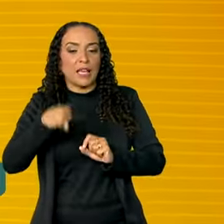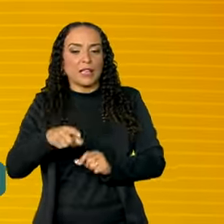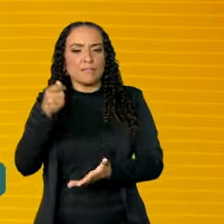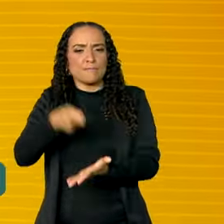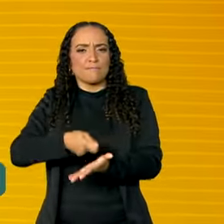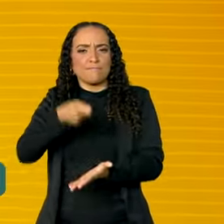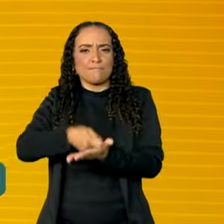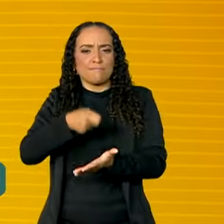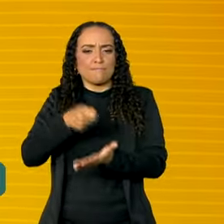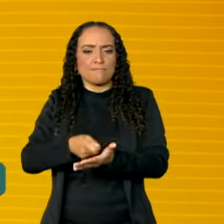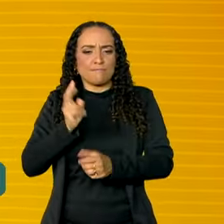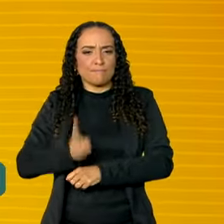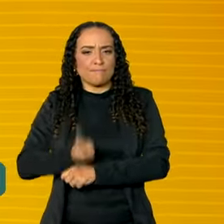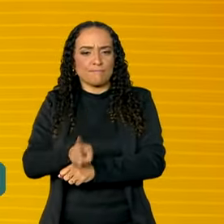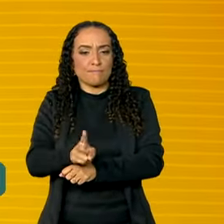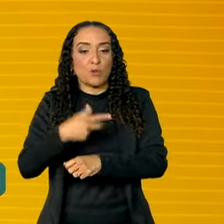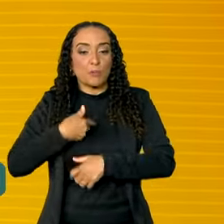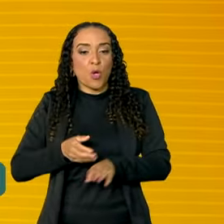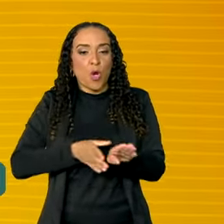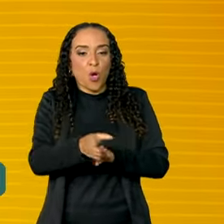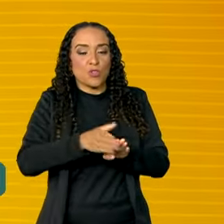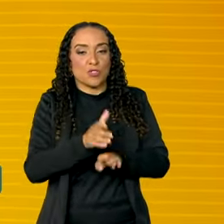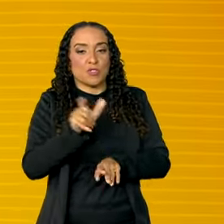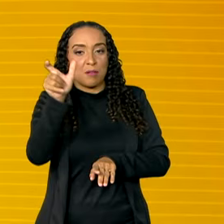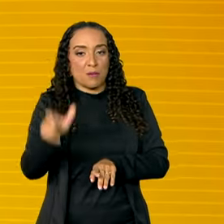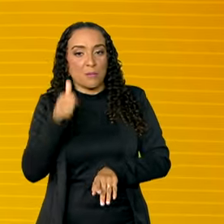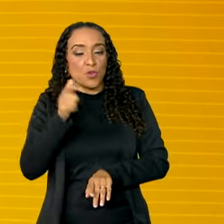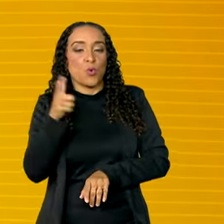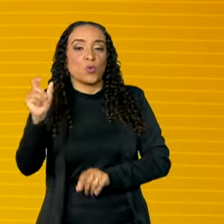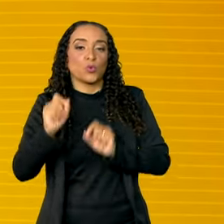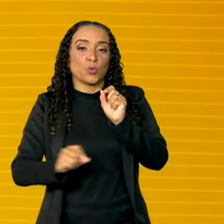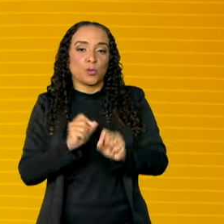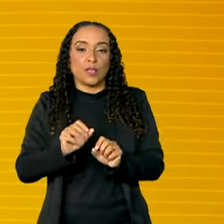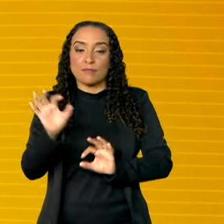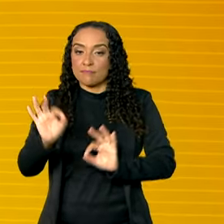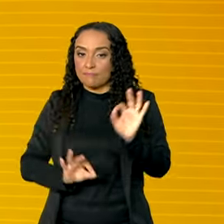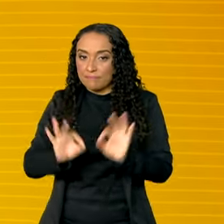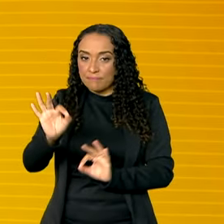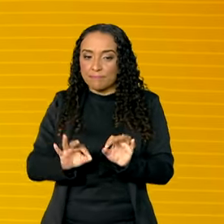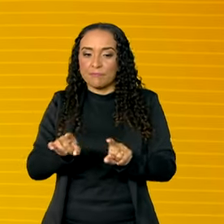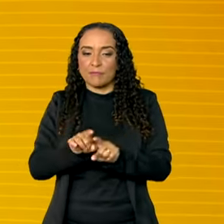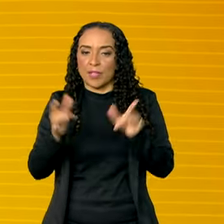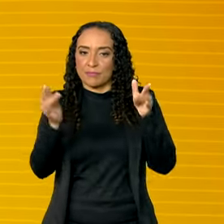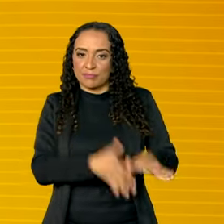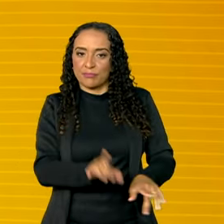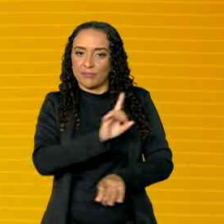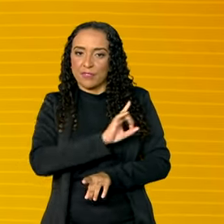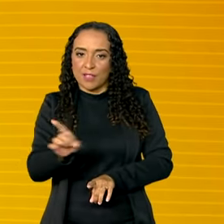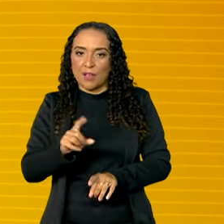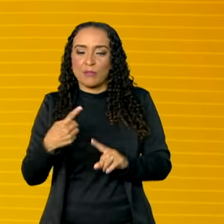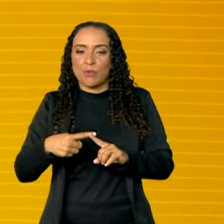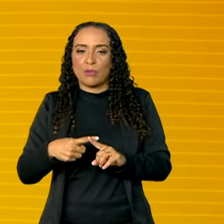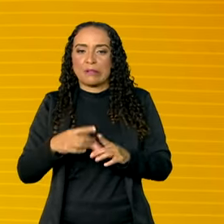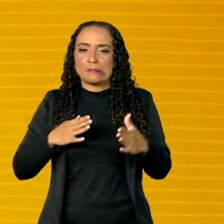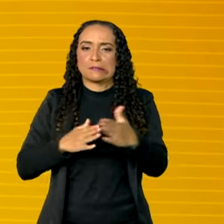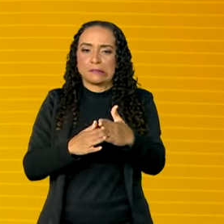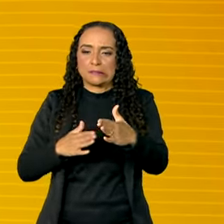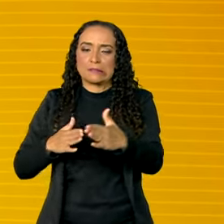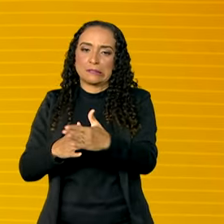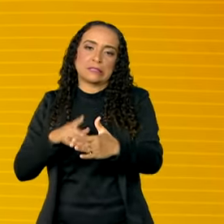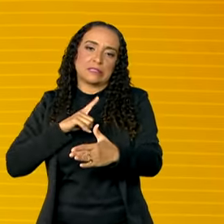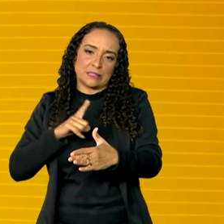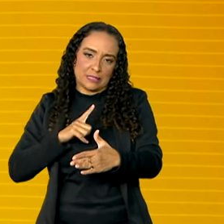persistência. O meu conselho para as outras mulheres seria se preparar e não desistir diante dos desafios